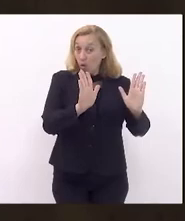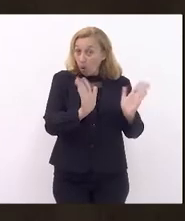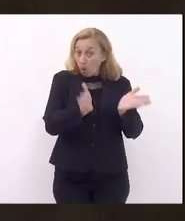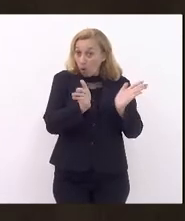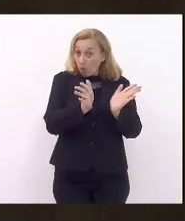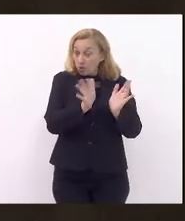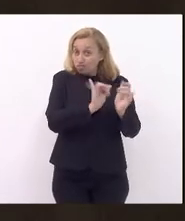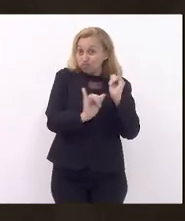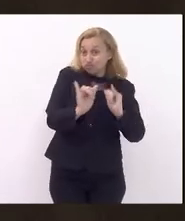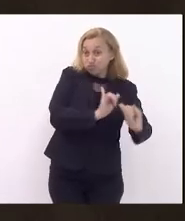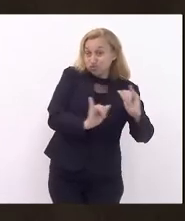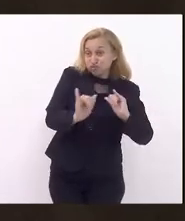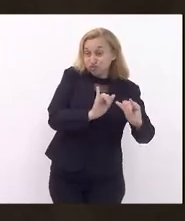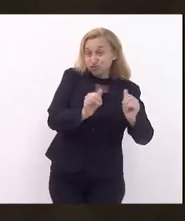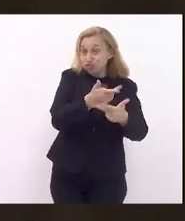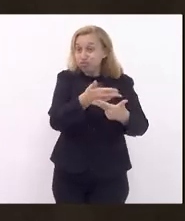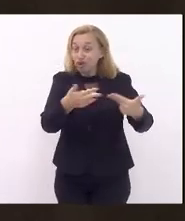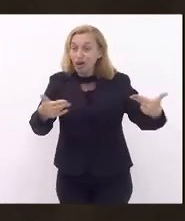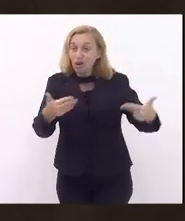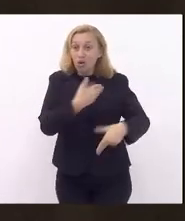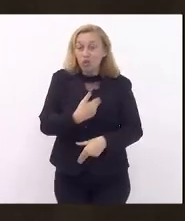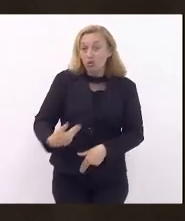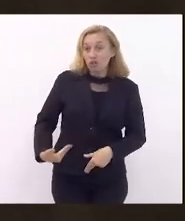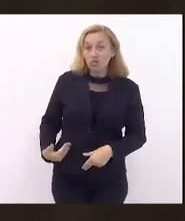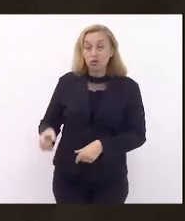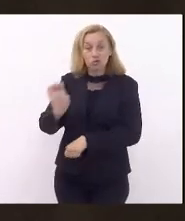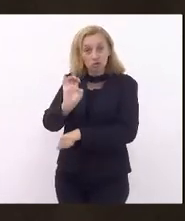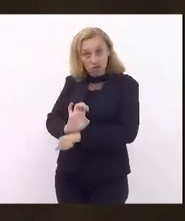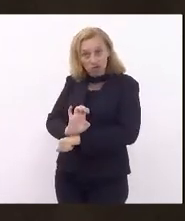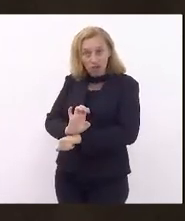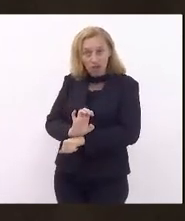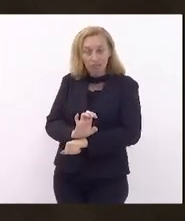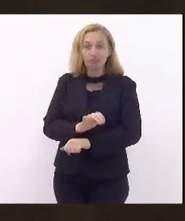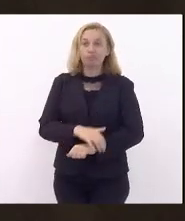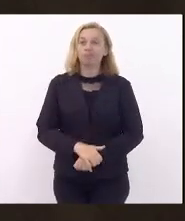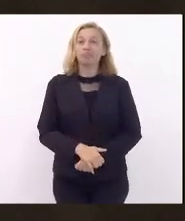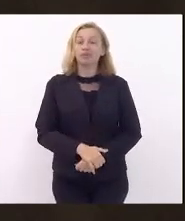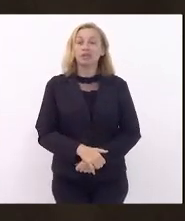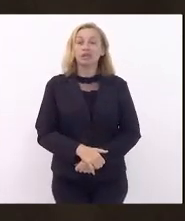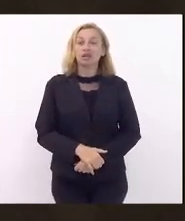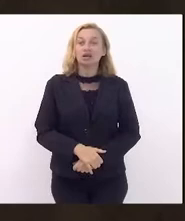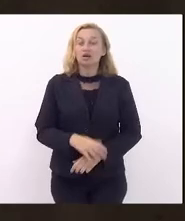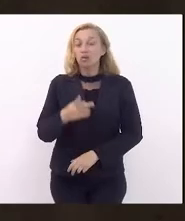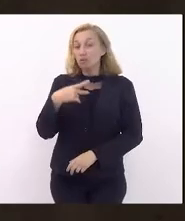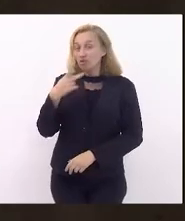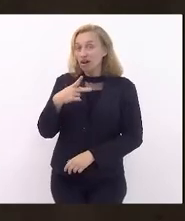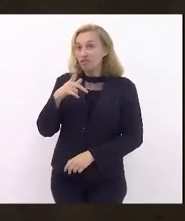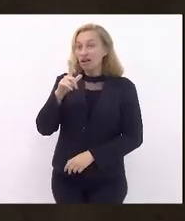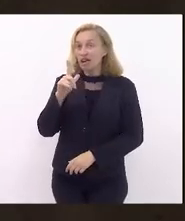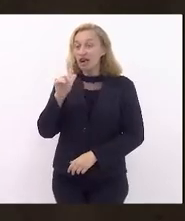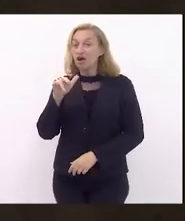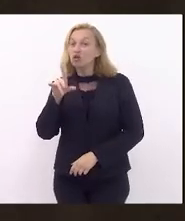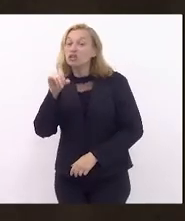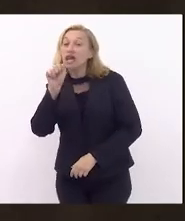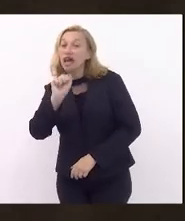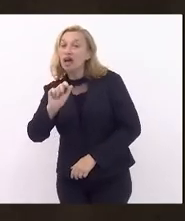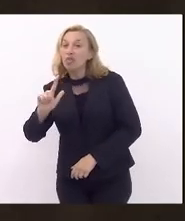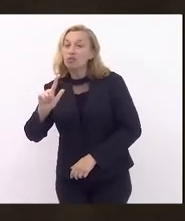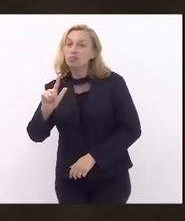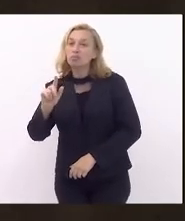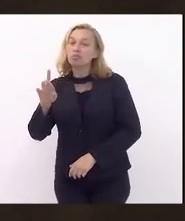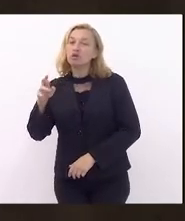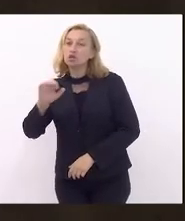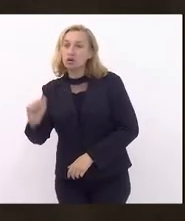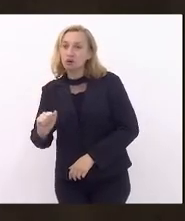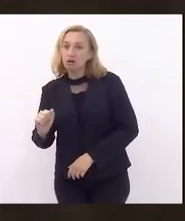de insinuação que o governador do Estado estaria, como dizia Leonel Brizola, costeando o